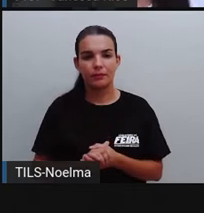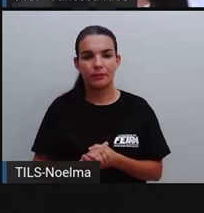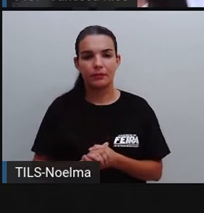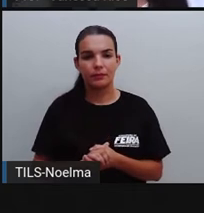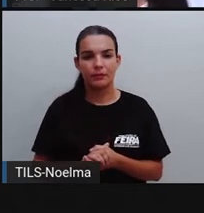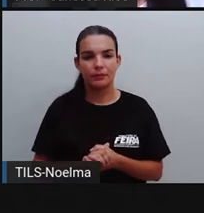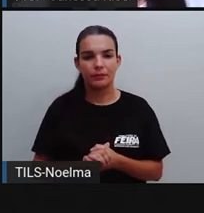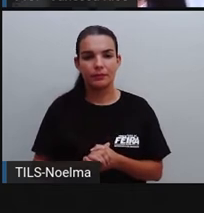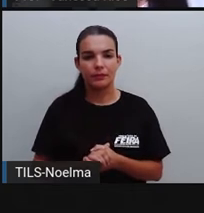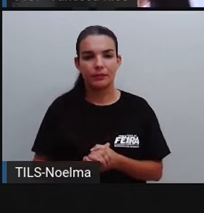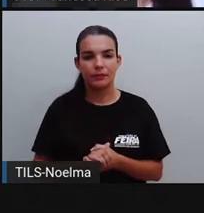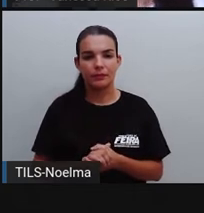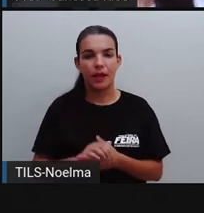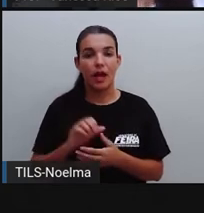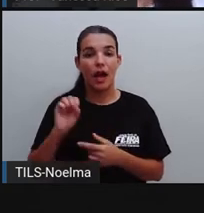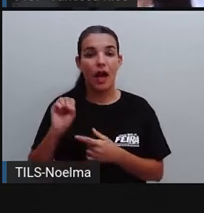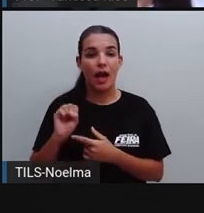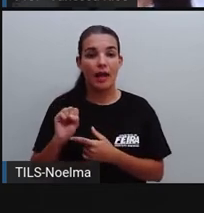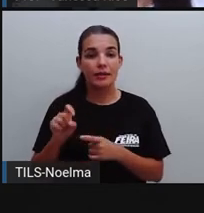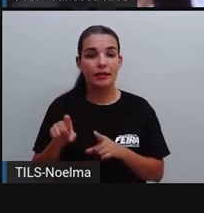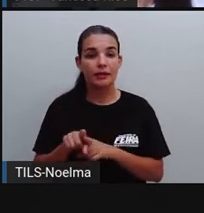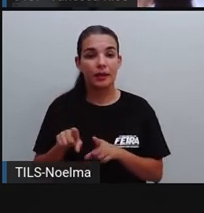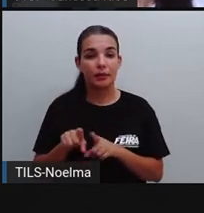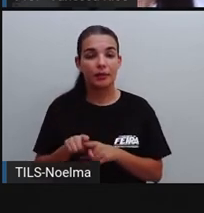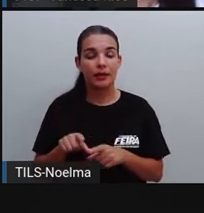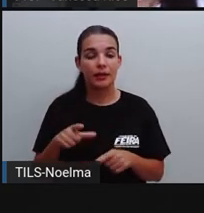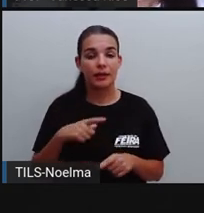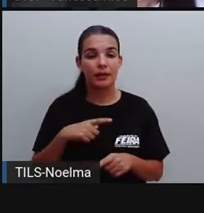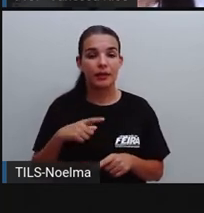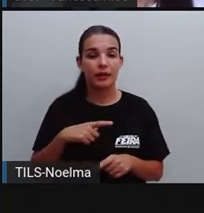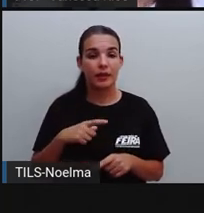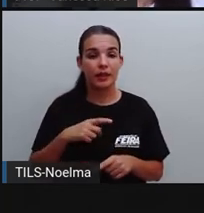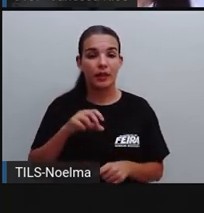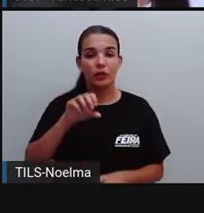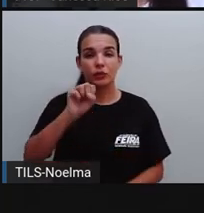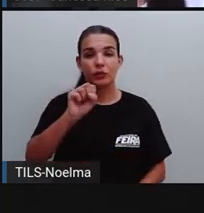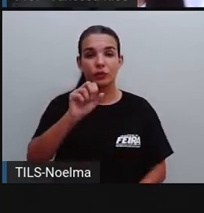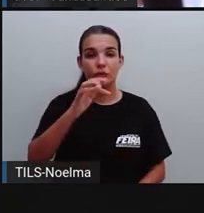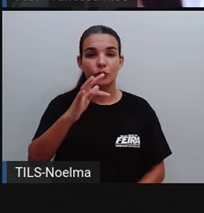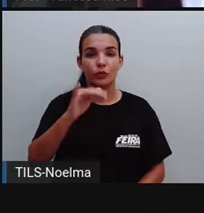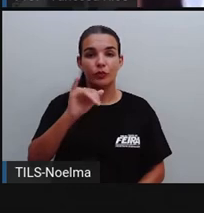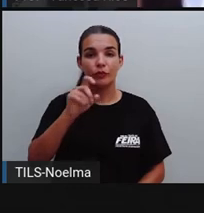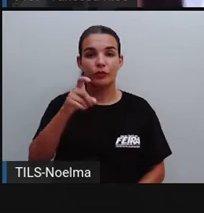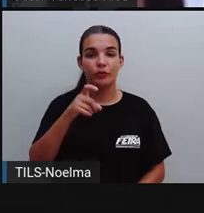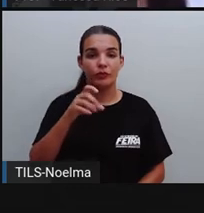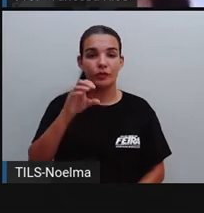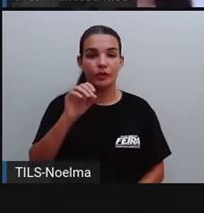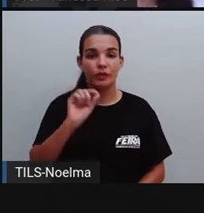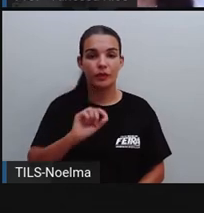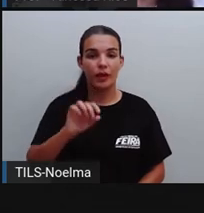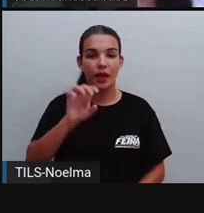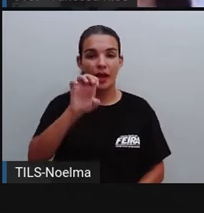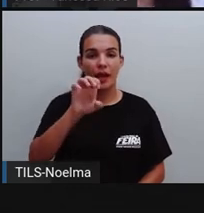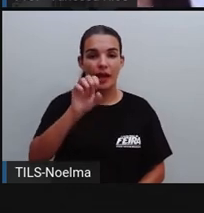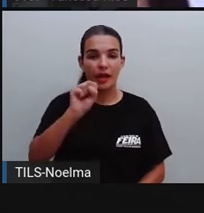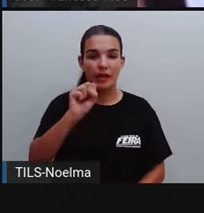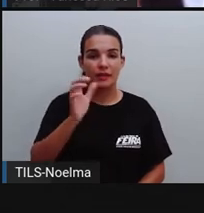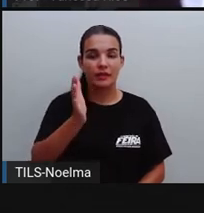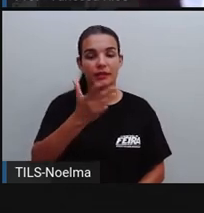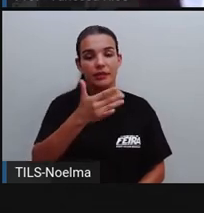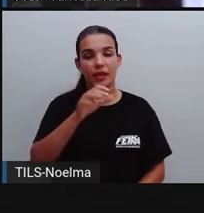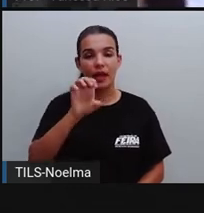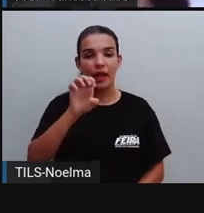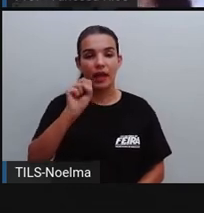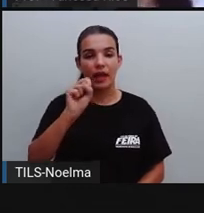O S também aparece aí nos sufixos ex, exa ou isa, que indicam origem, indicam